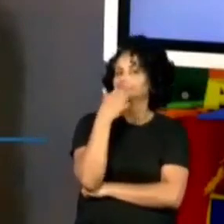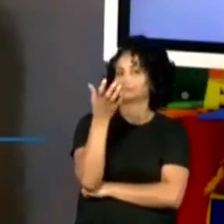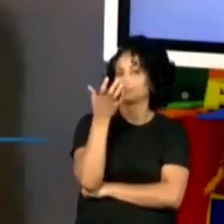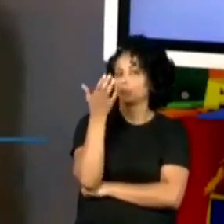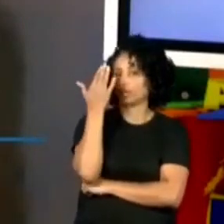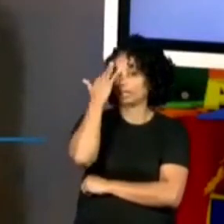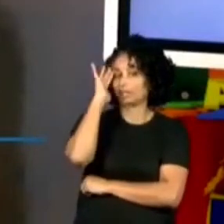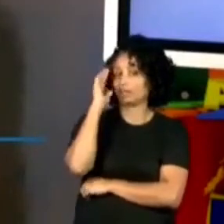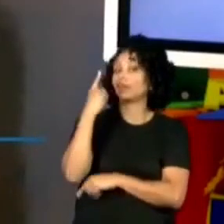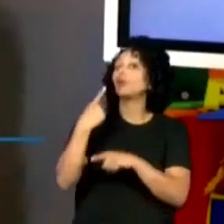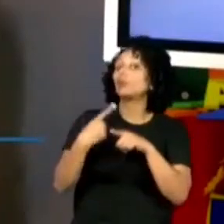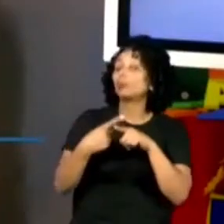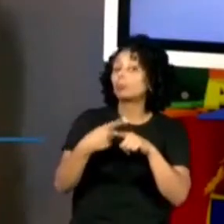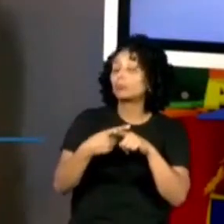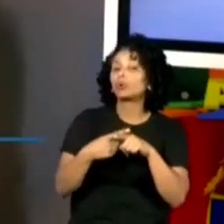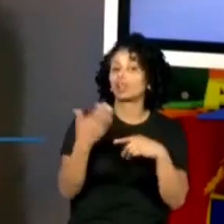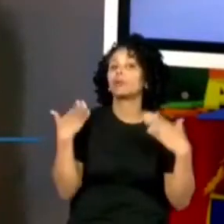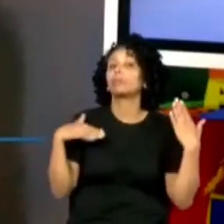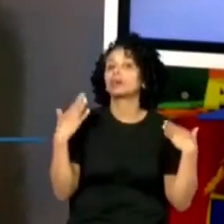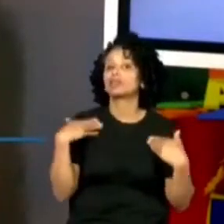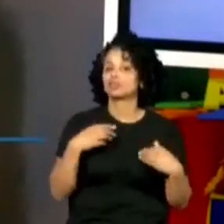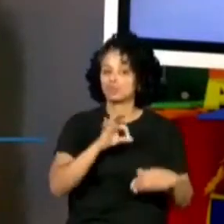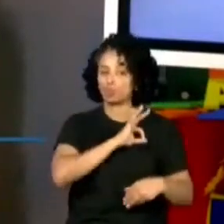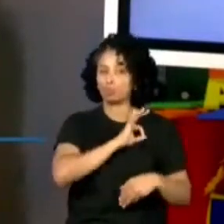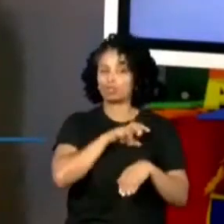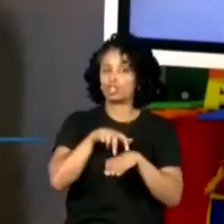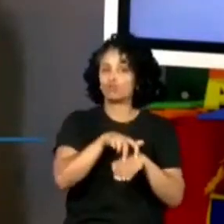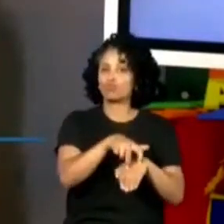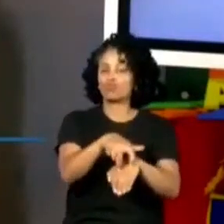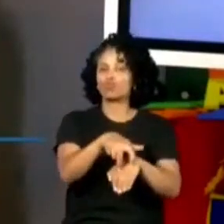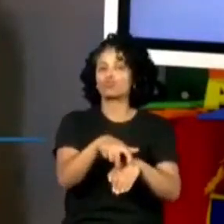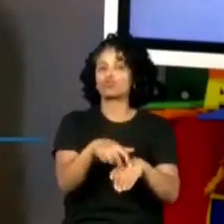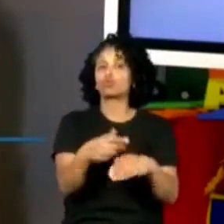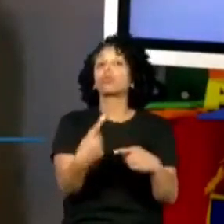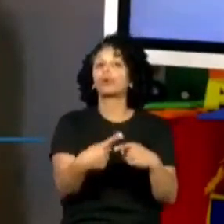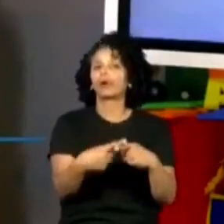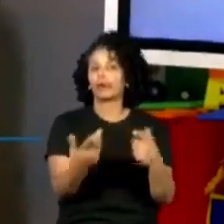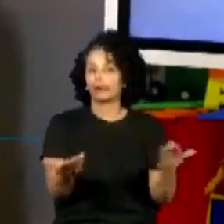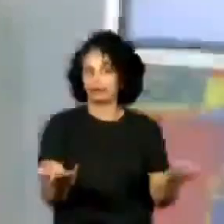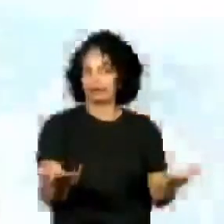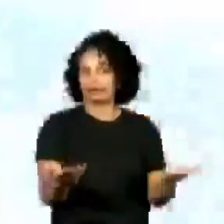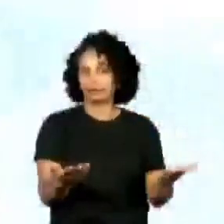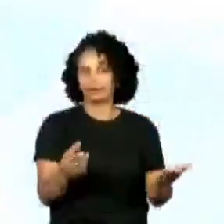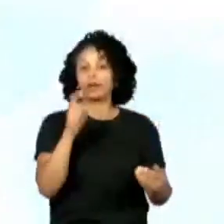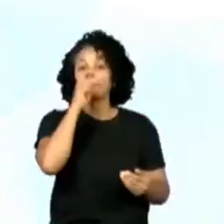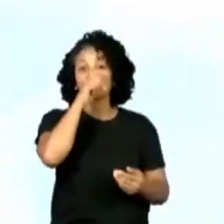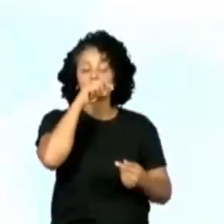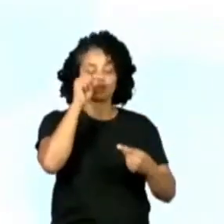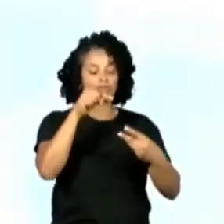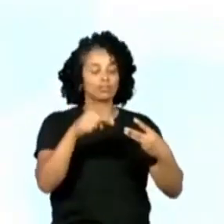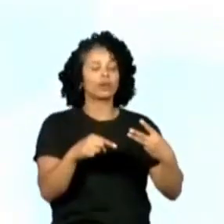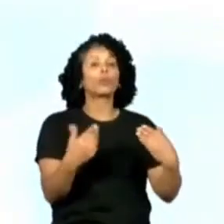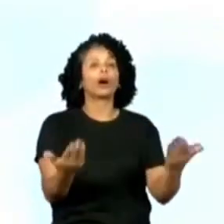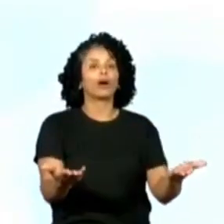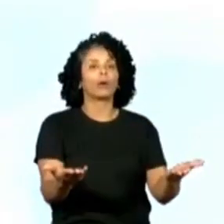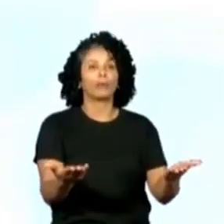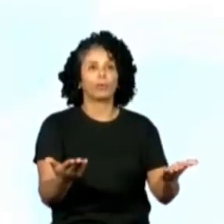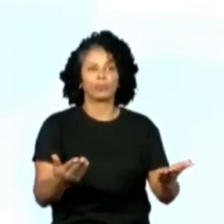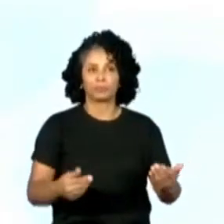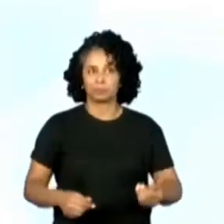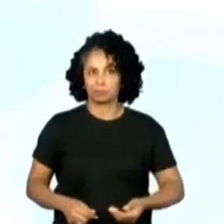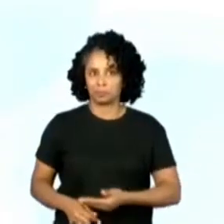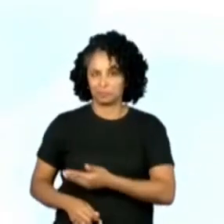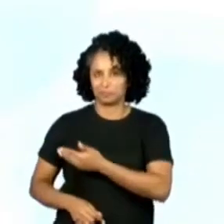Por que você andou em um carro de polícia? Então, vamos ver aí qual que é a mentira? Então, bora na telinha. A